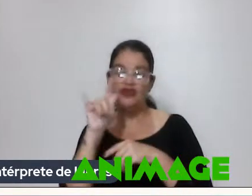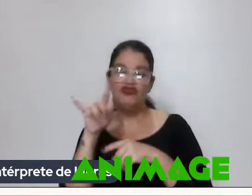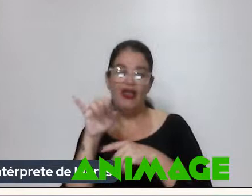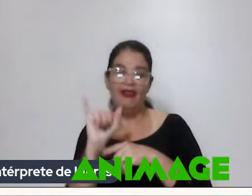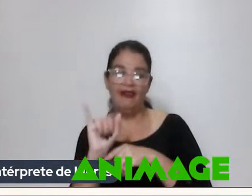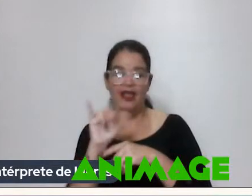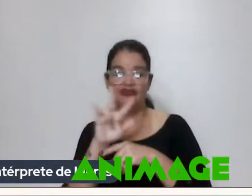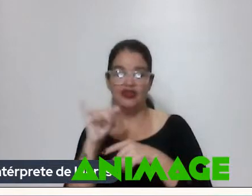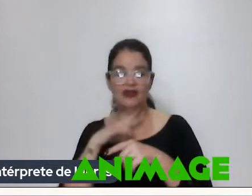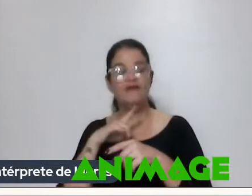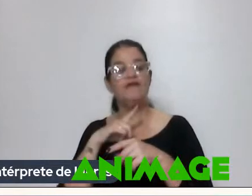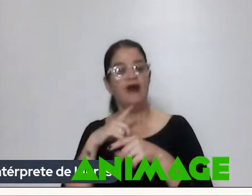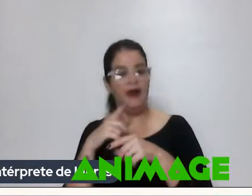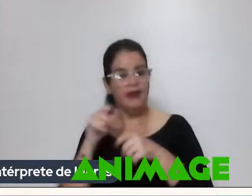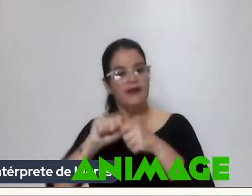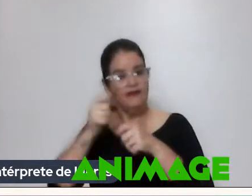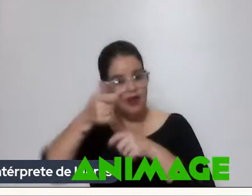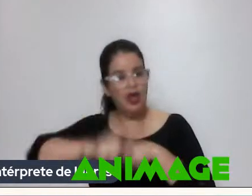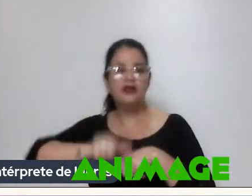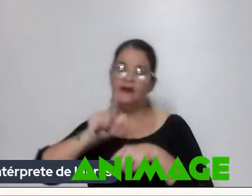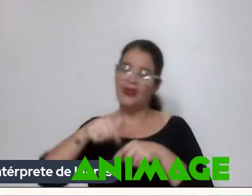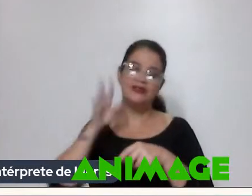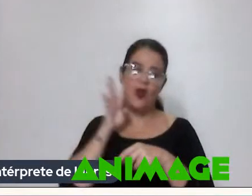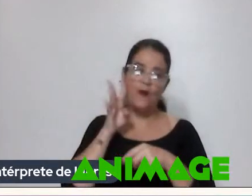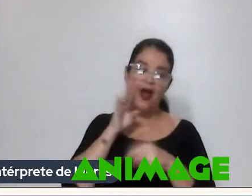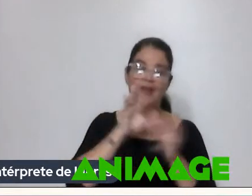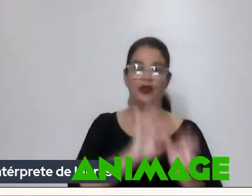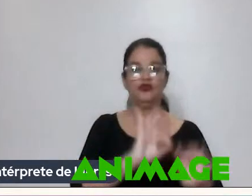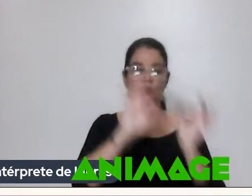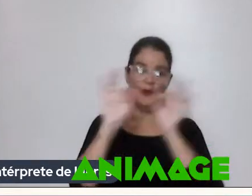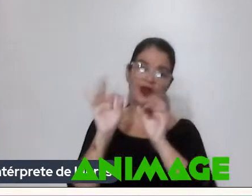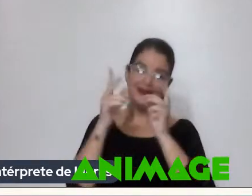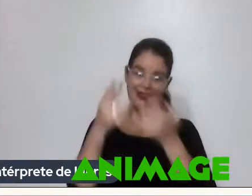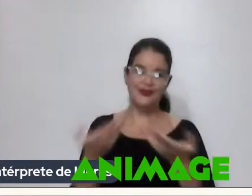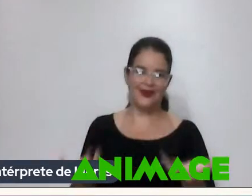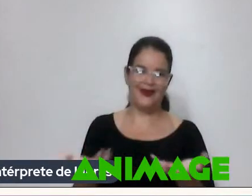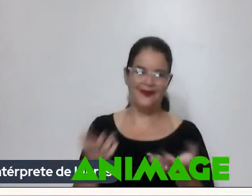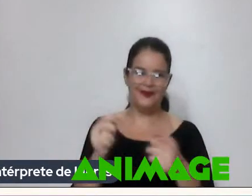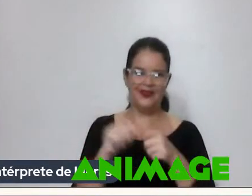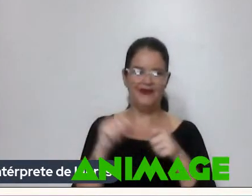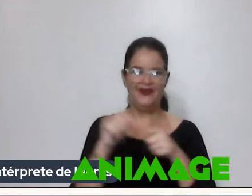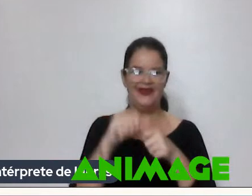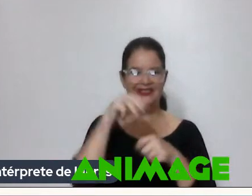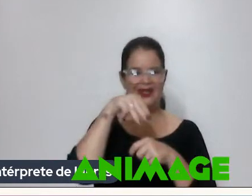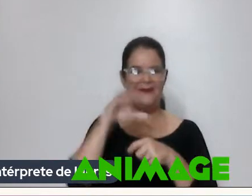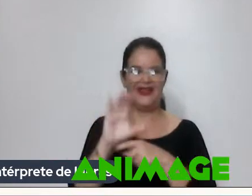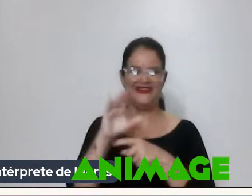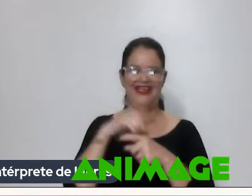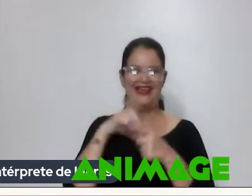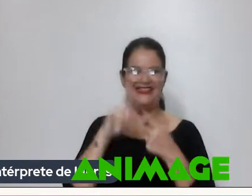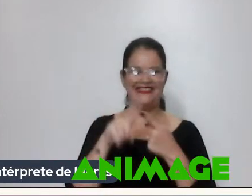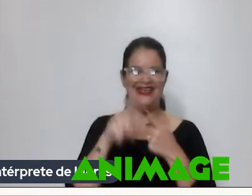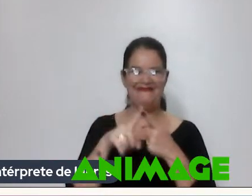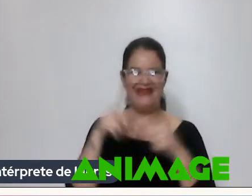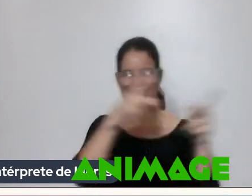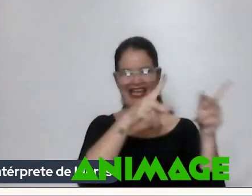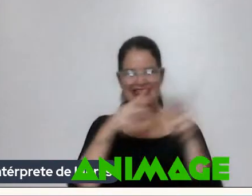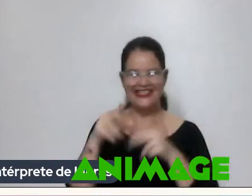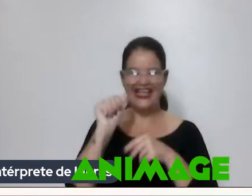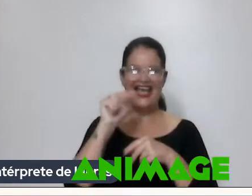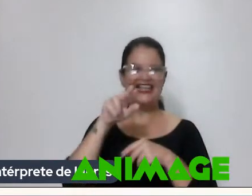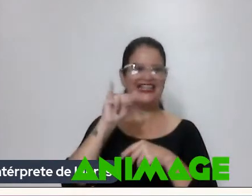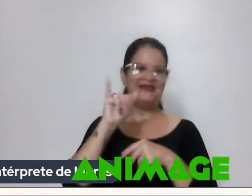Mas é o barato Do processo Eu vou fazer Uma masterclass Um dia As gambiarras Do animagem